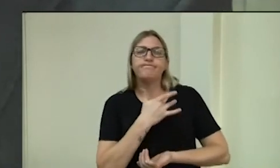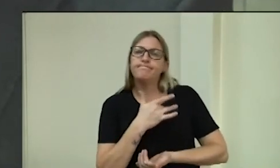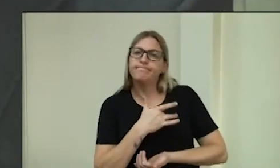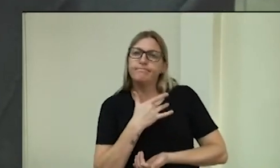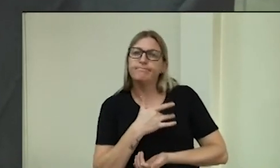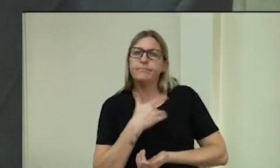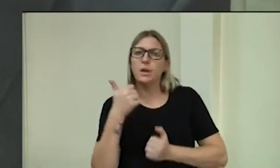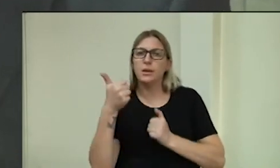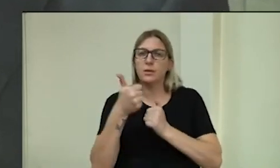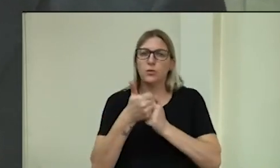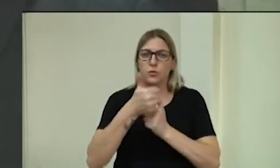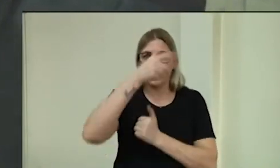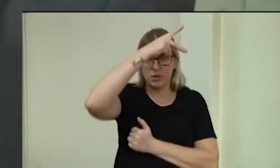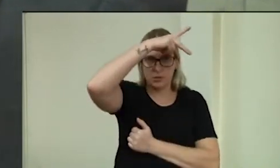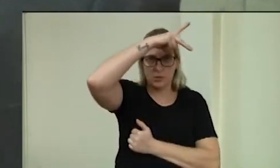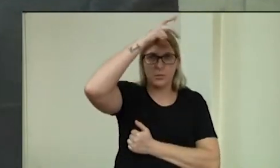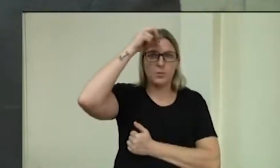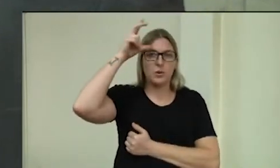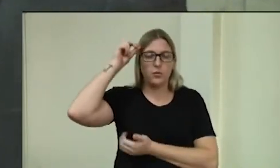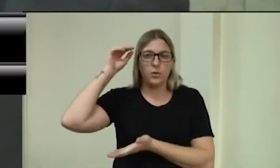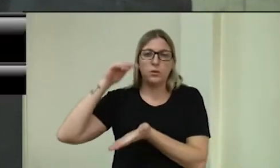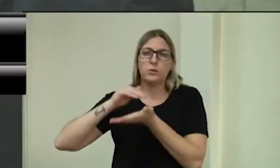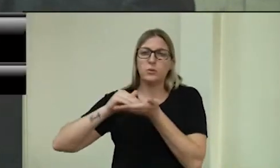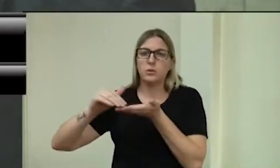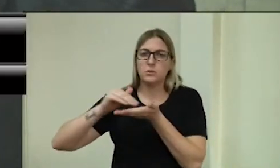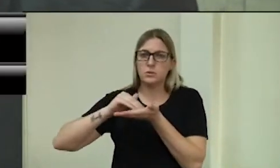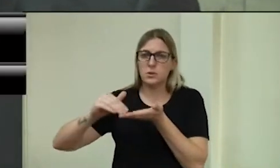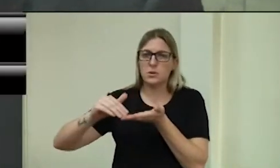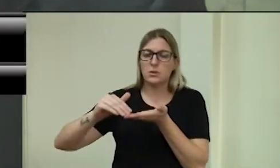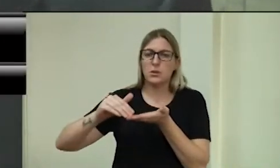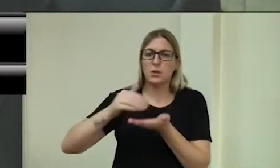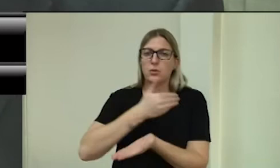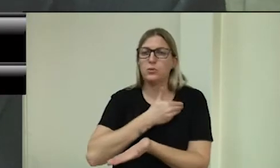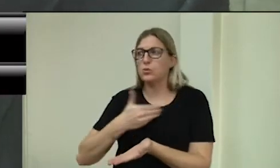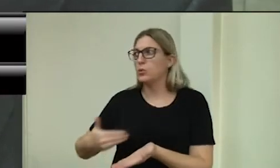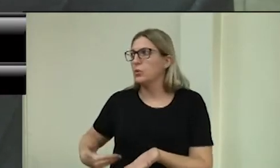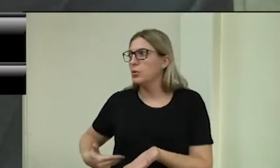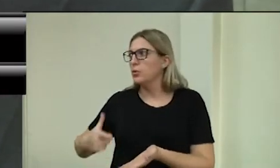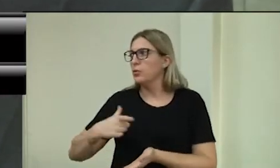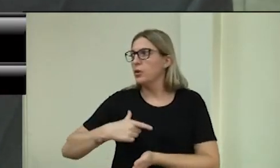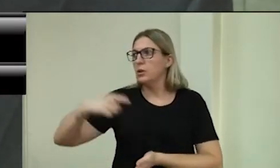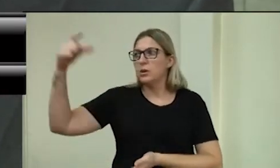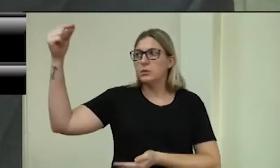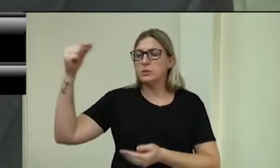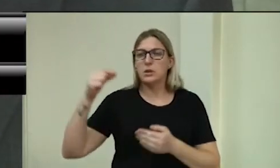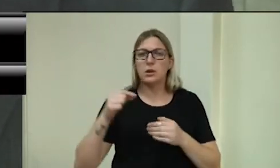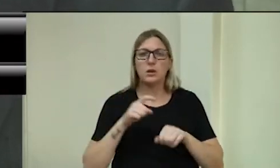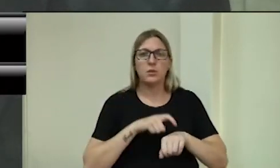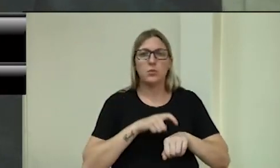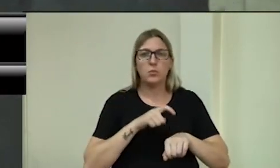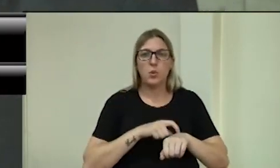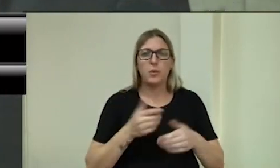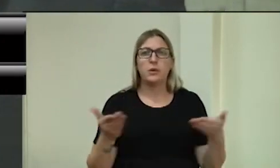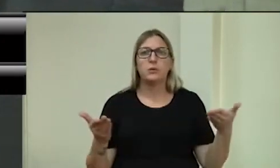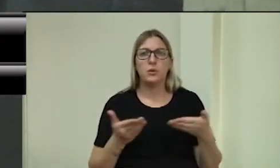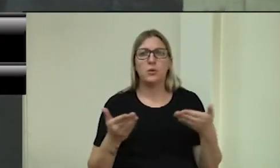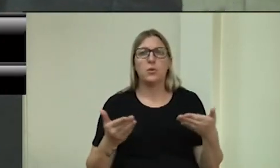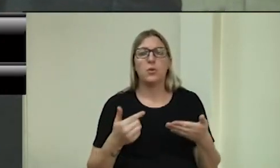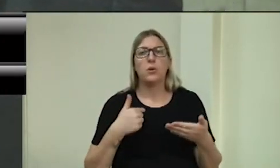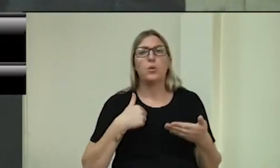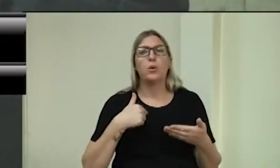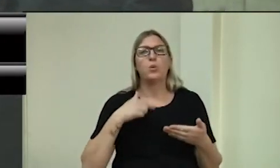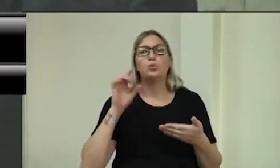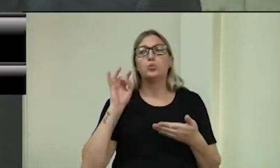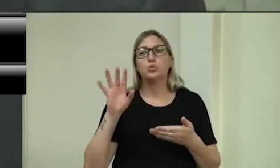o secretário-geral de governo não se ausentaram nesse momento, mas eu venho trazer só uma